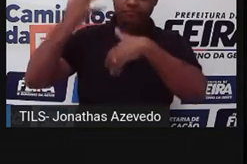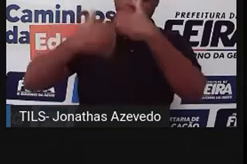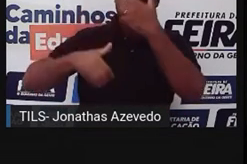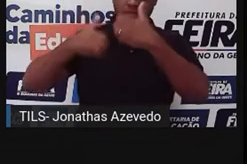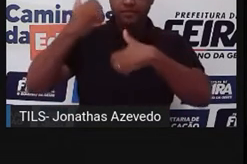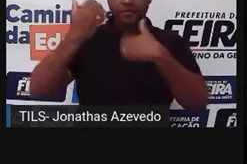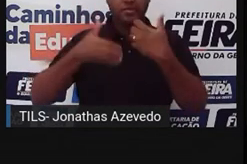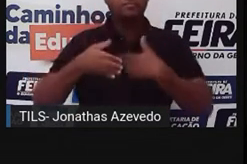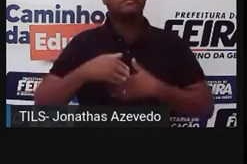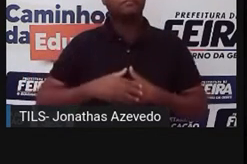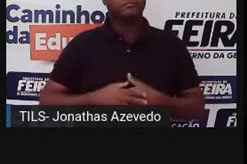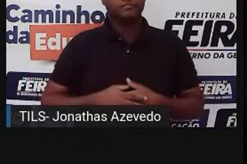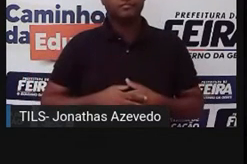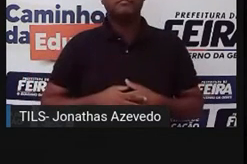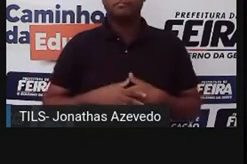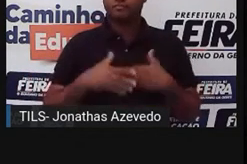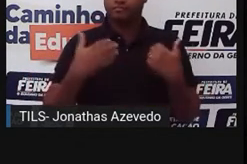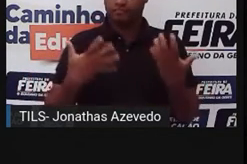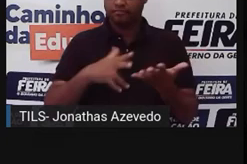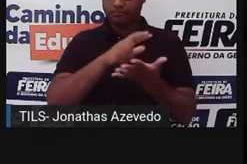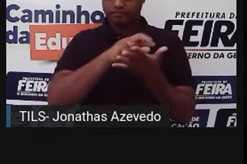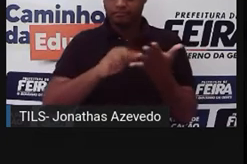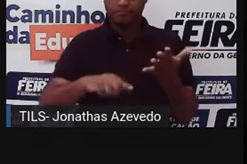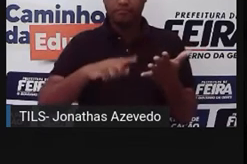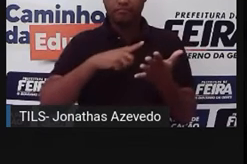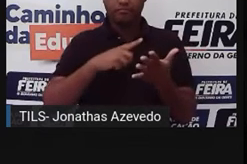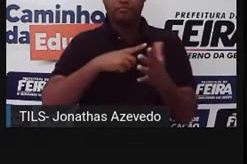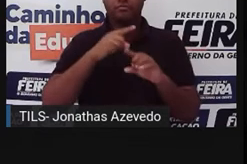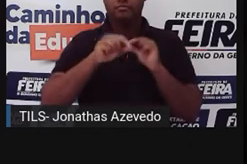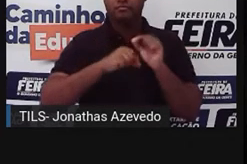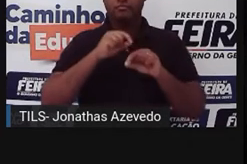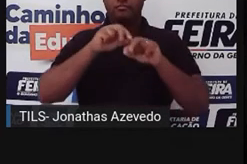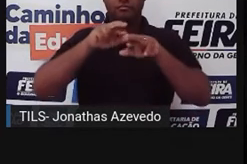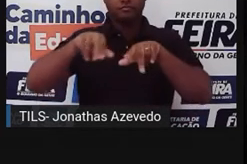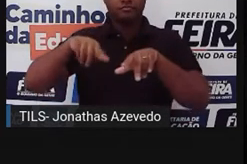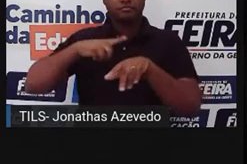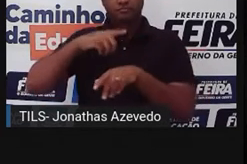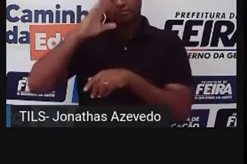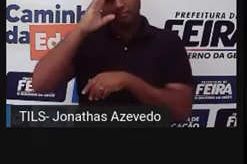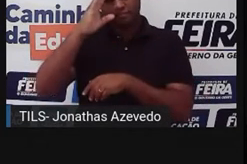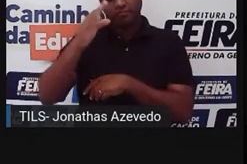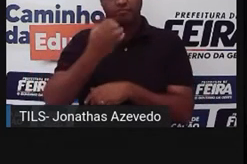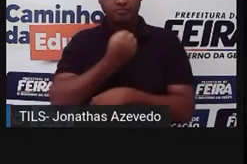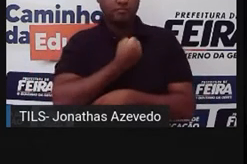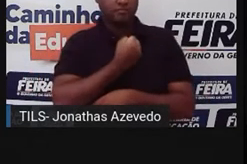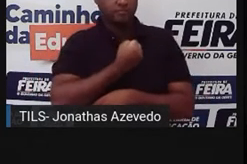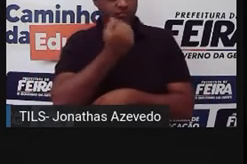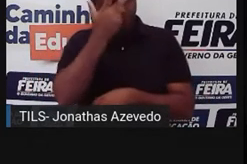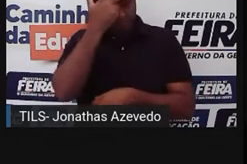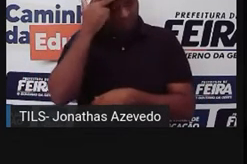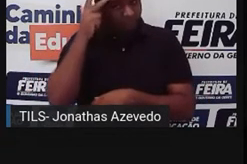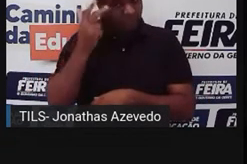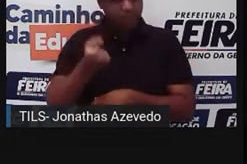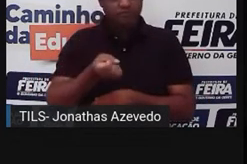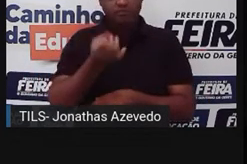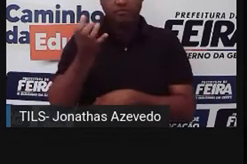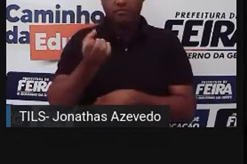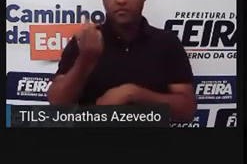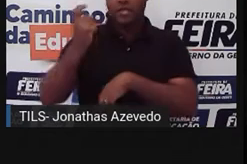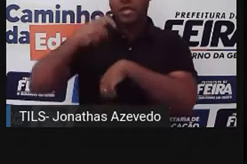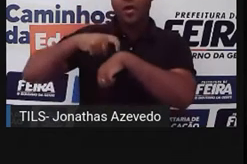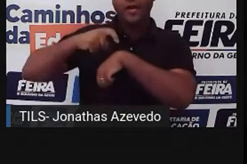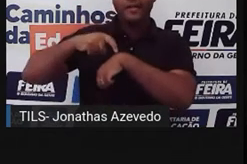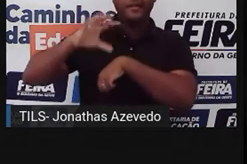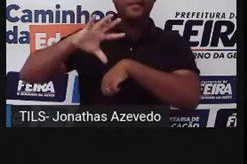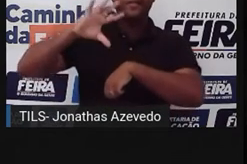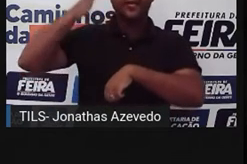explicações. Sinais que indicam precisão e exatidão como números de pessoas envolvidas e horário em